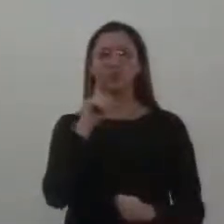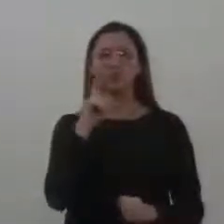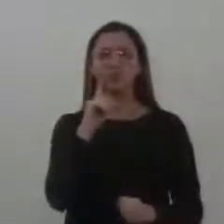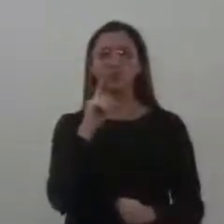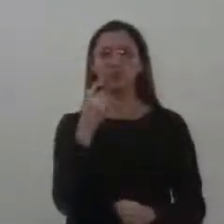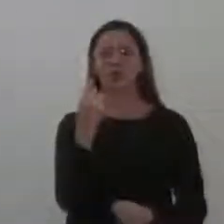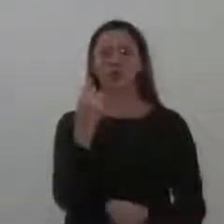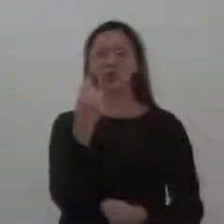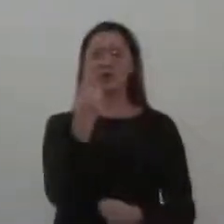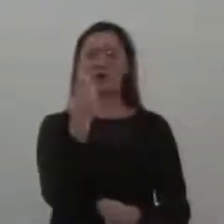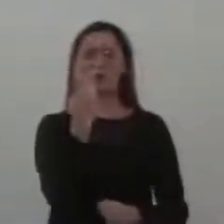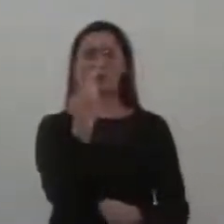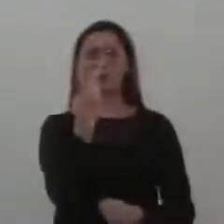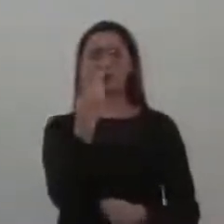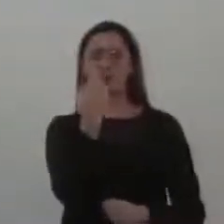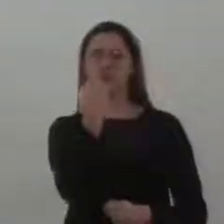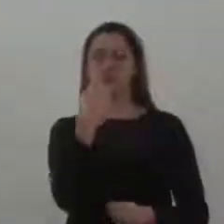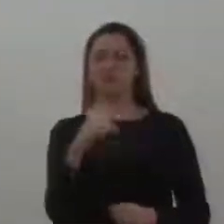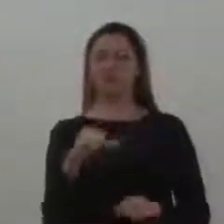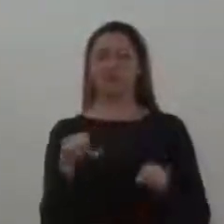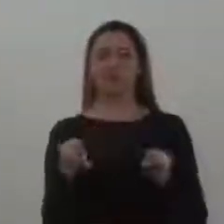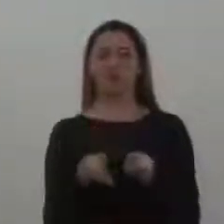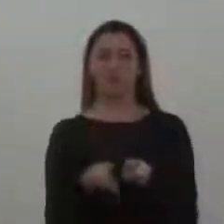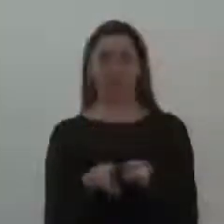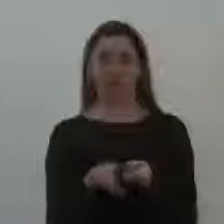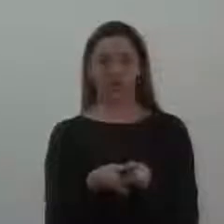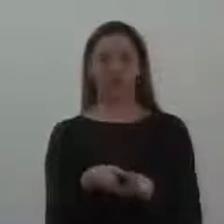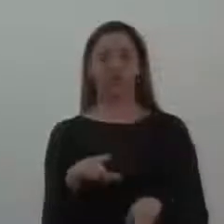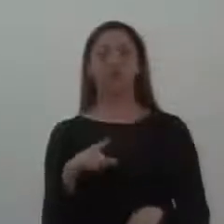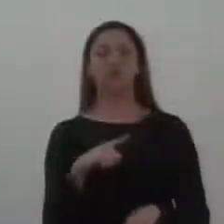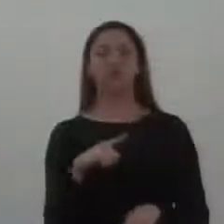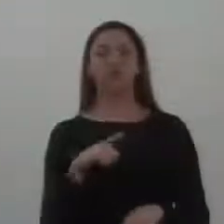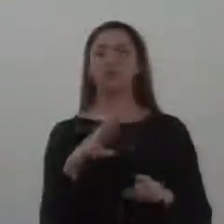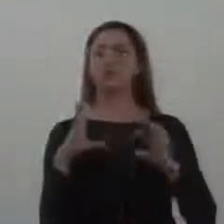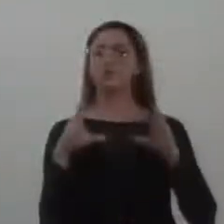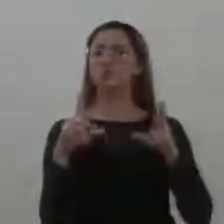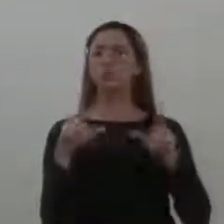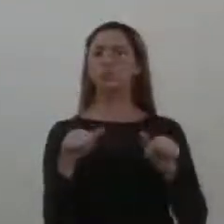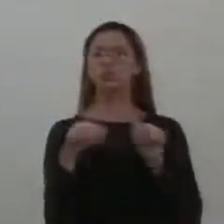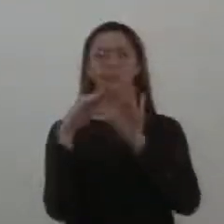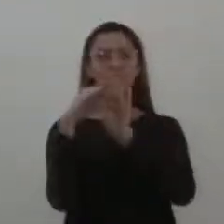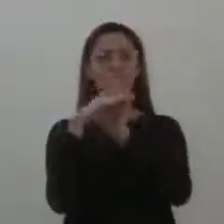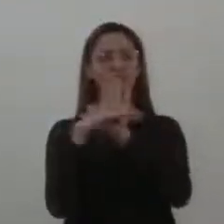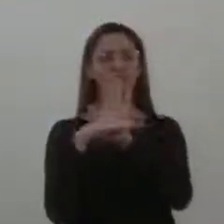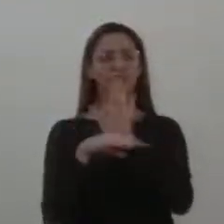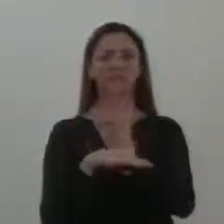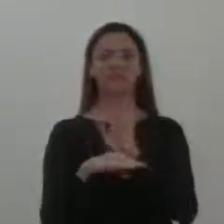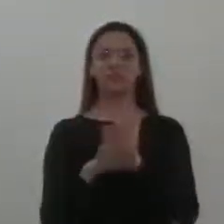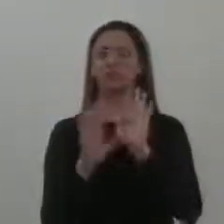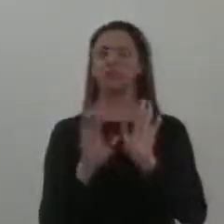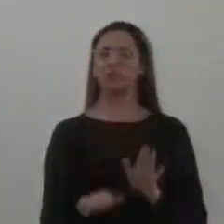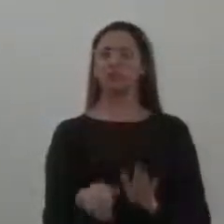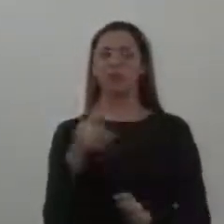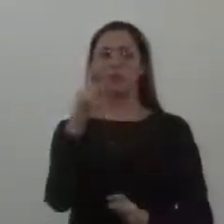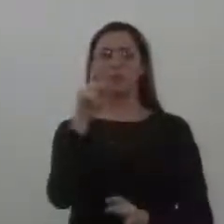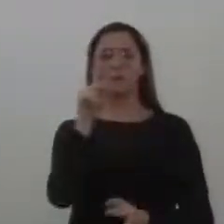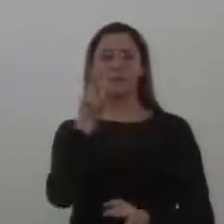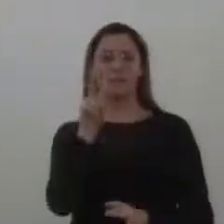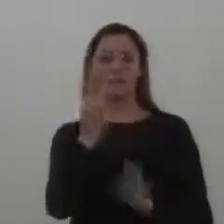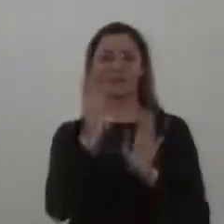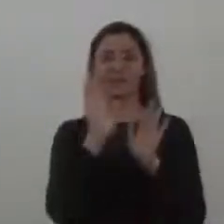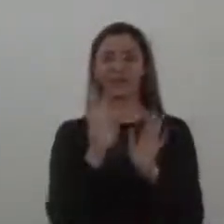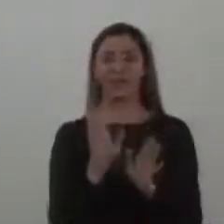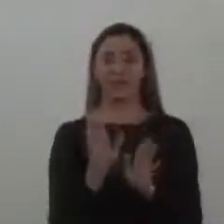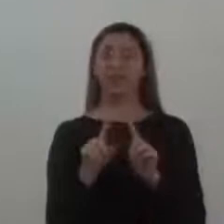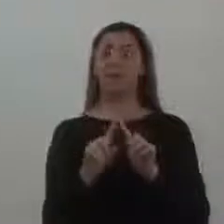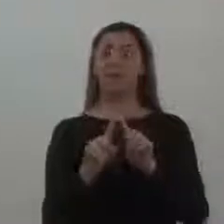a resposta, tudo que me mandaram, tem uma planta de toda a área do Viara, dos PV, mas o